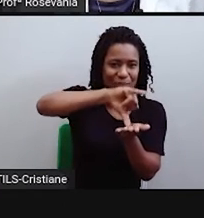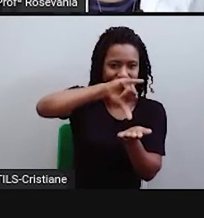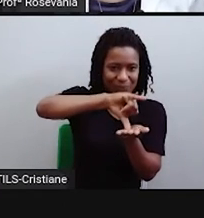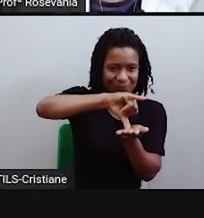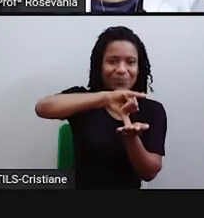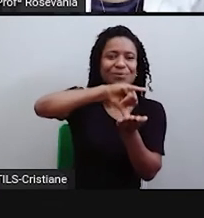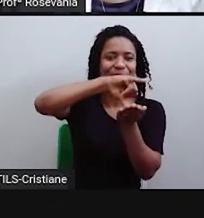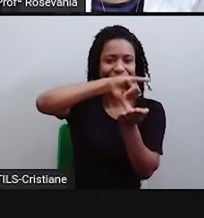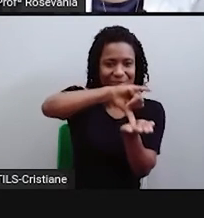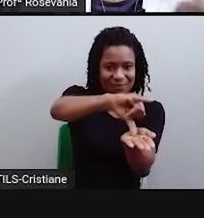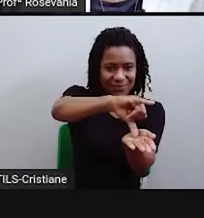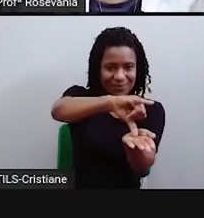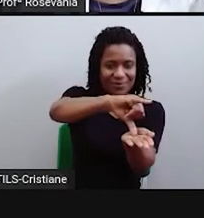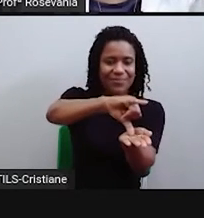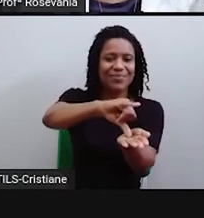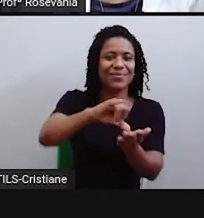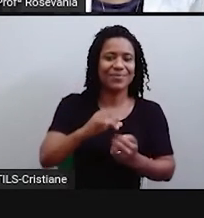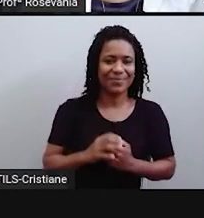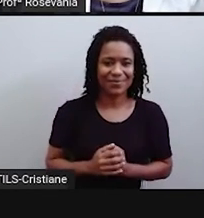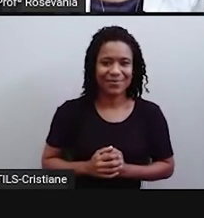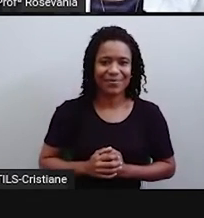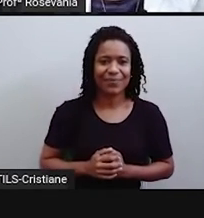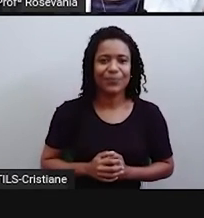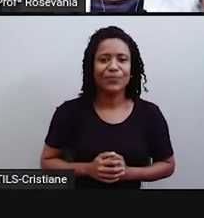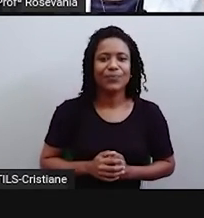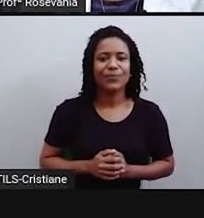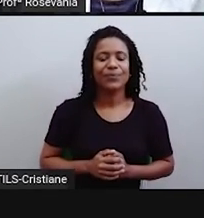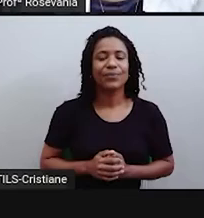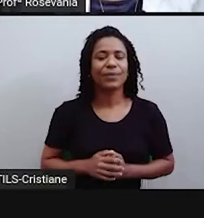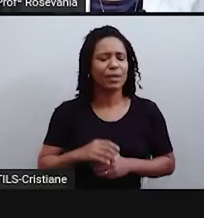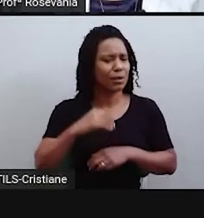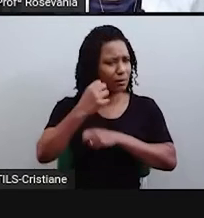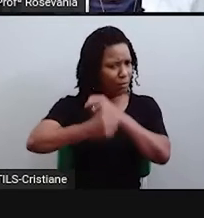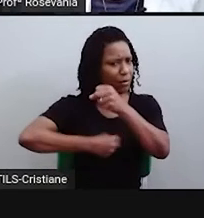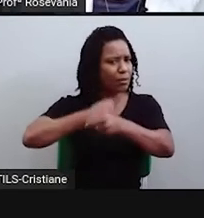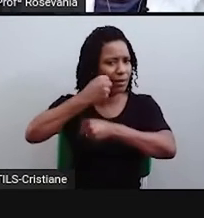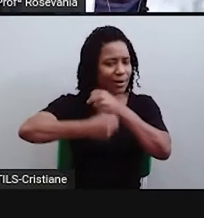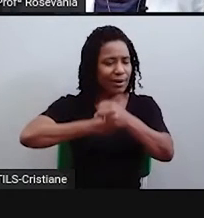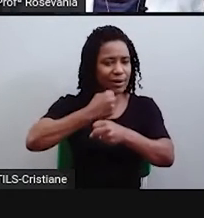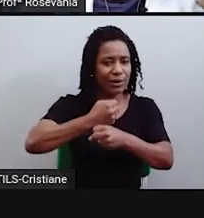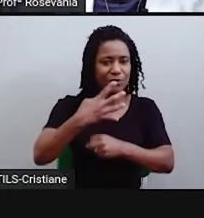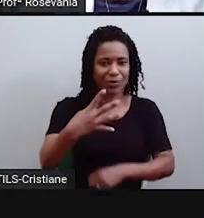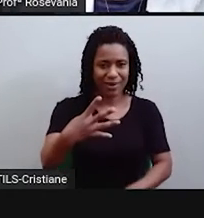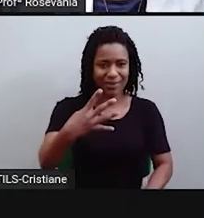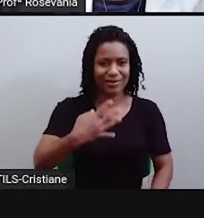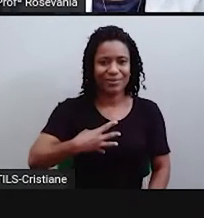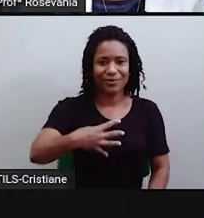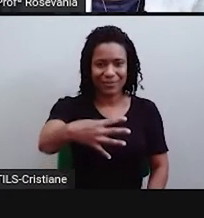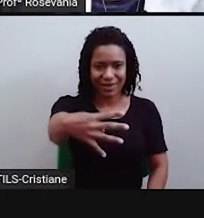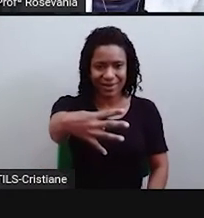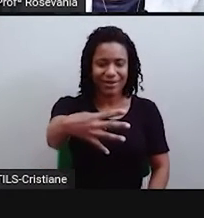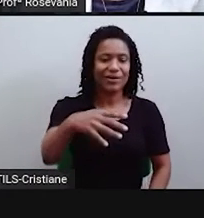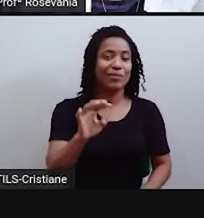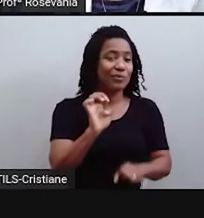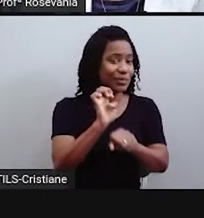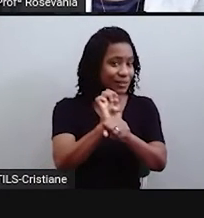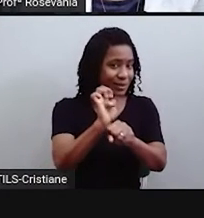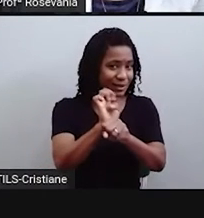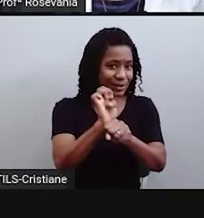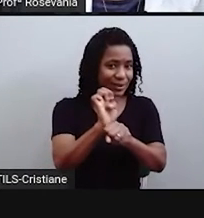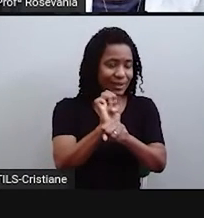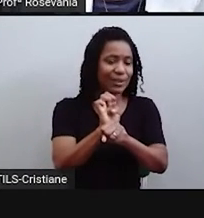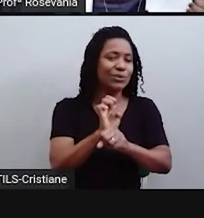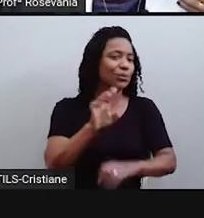Rio de Janeiro, que era antes o estado da Guanabara. Quatro anos depois, o estado do Mato Grosso, né, este